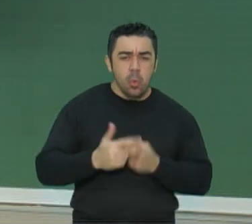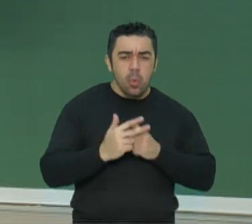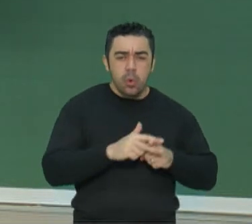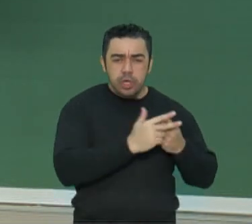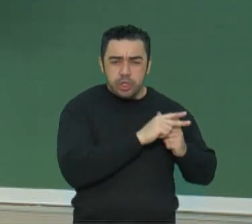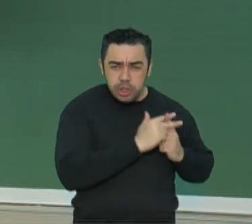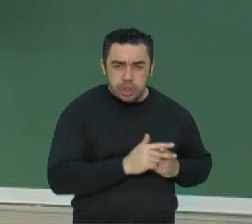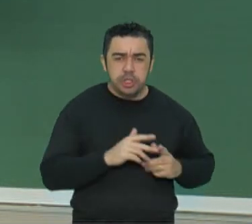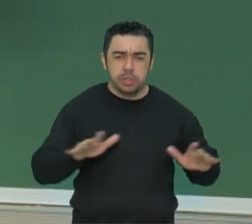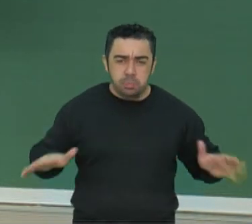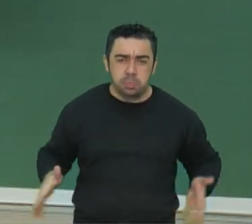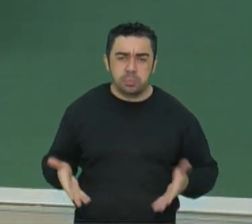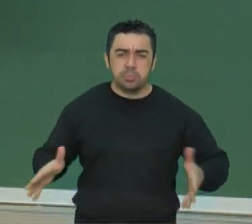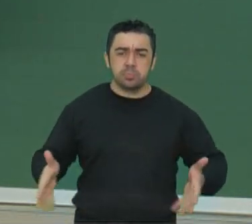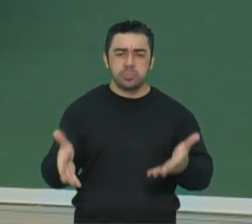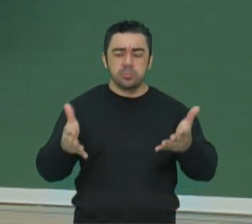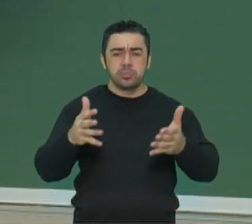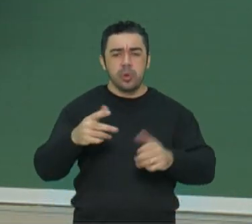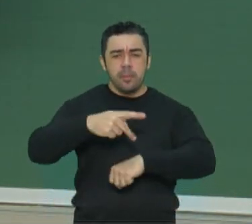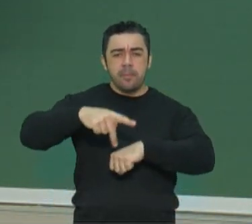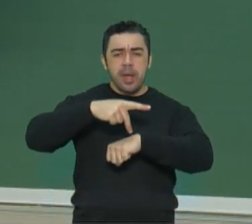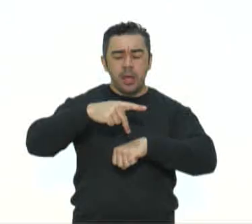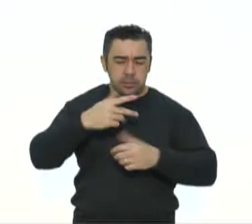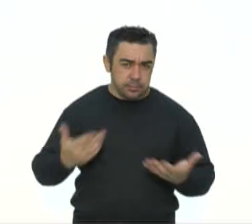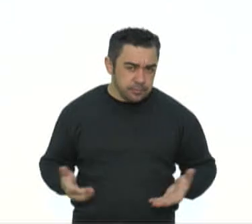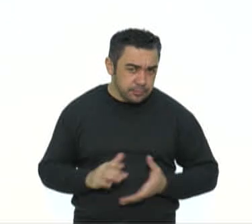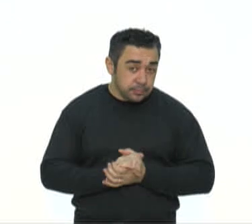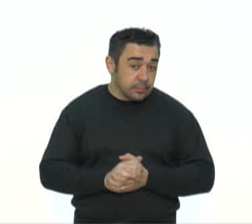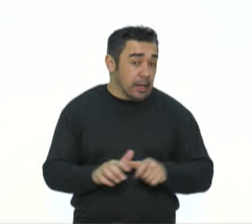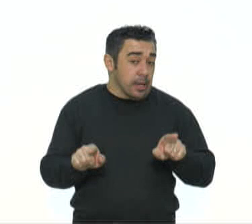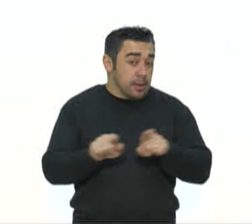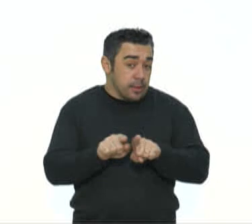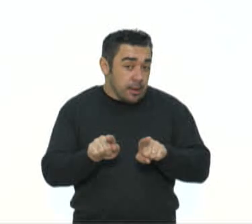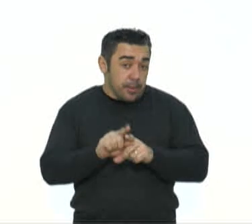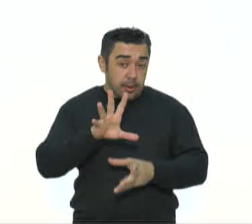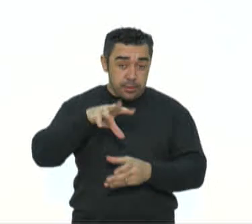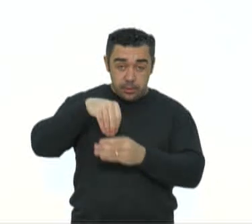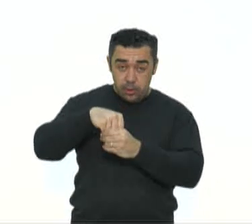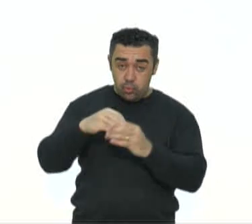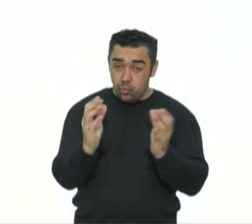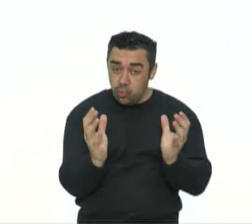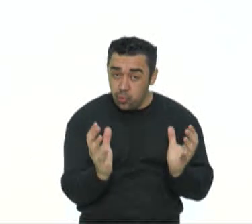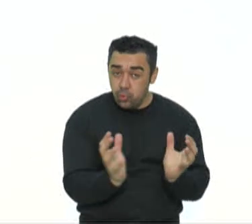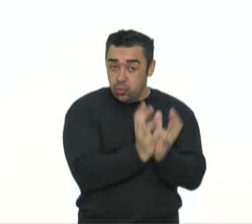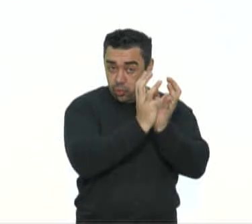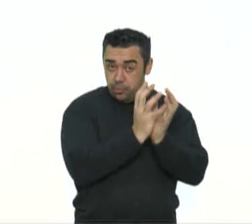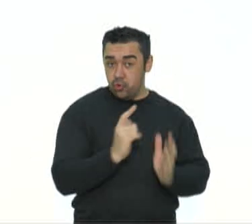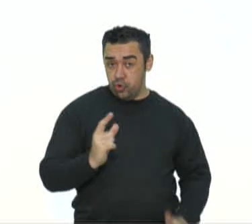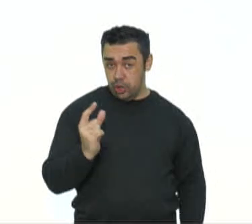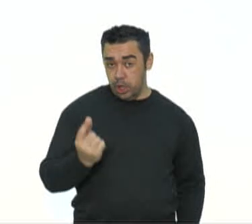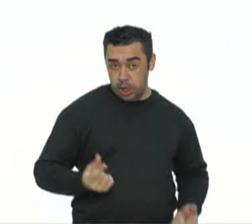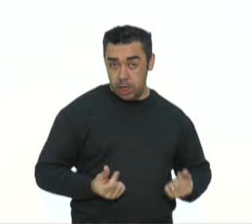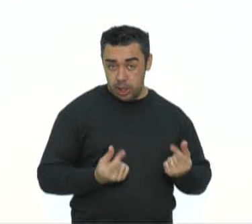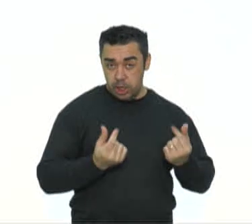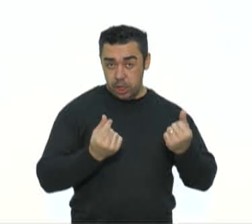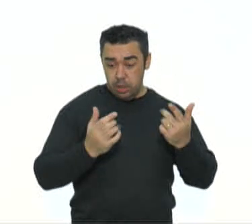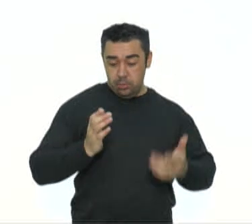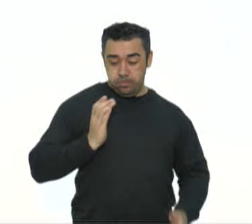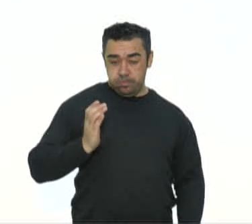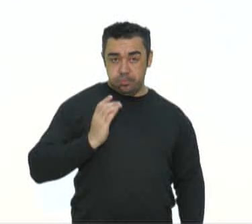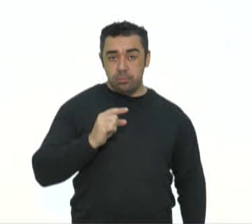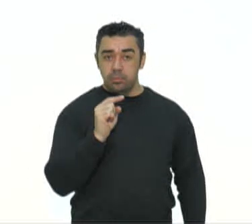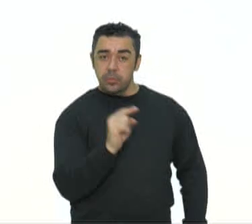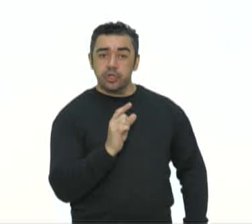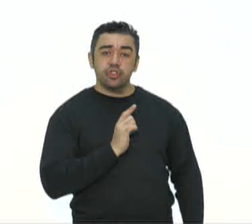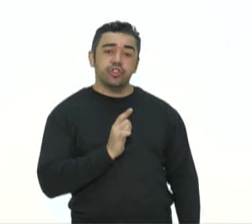os problemas que estavam aparecendo. E ainda, entre as elites, entre os mais ricos desses países, havia